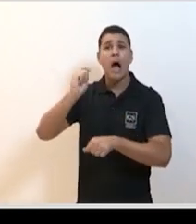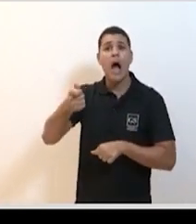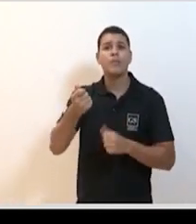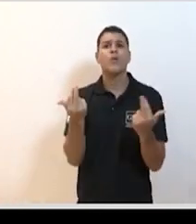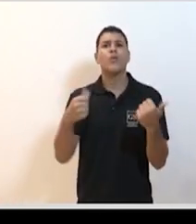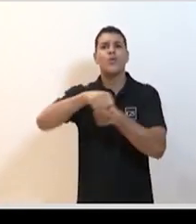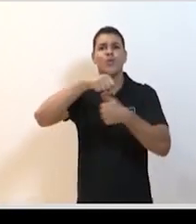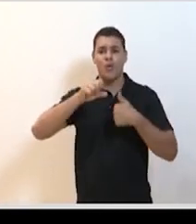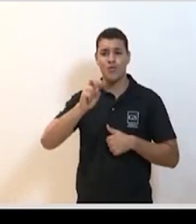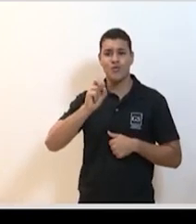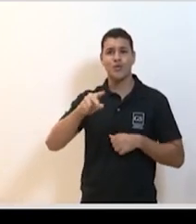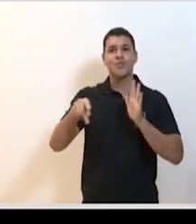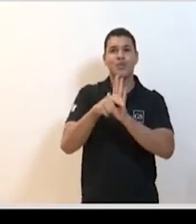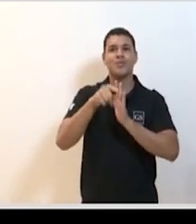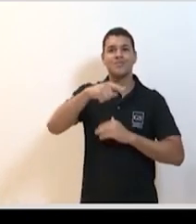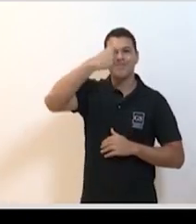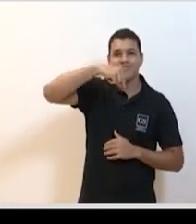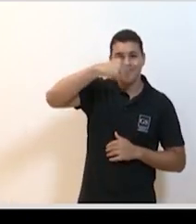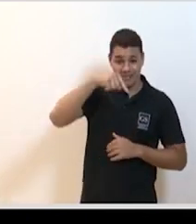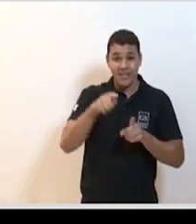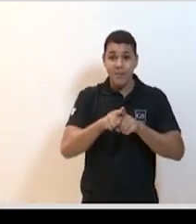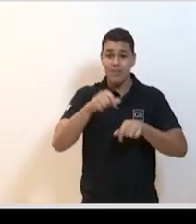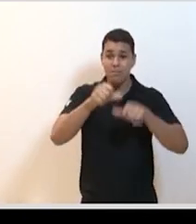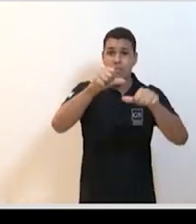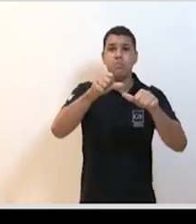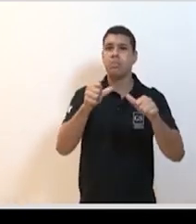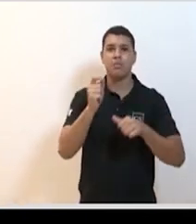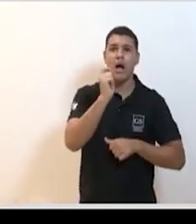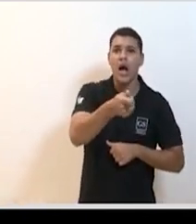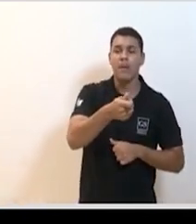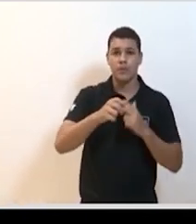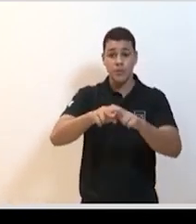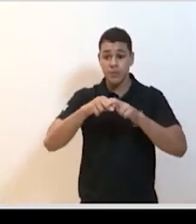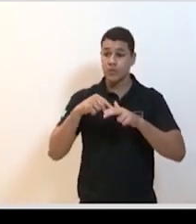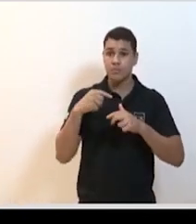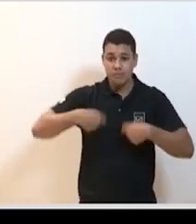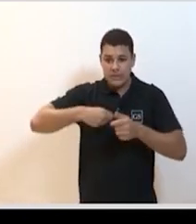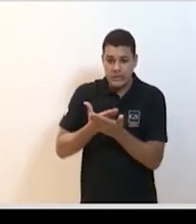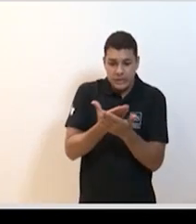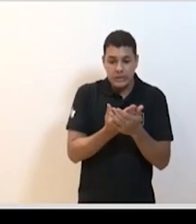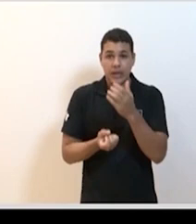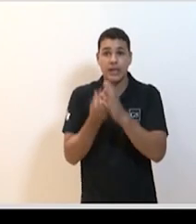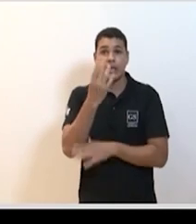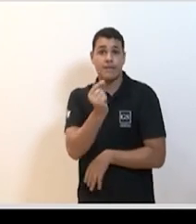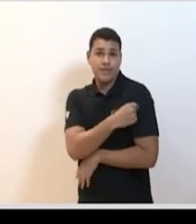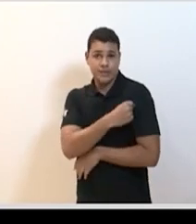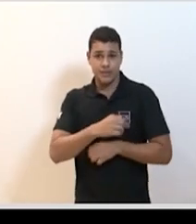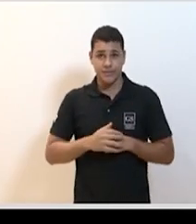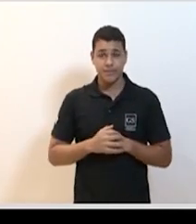escapar imunologicamente das nossas defesas, e em relação também à produção de vacinas. A verdade é que, desde 2002,